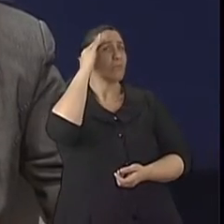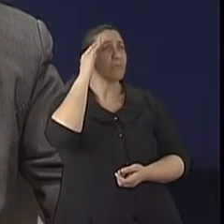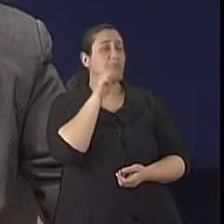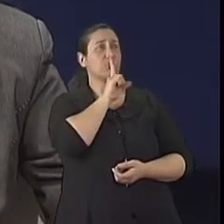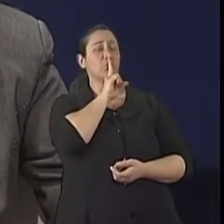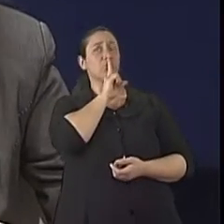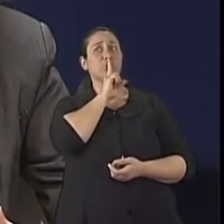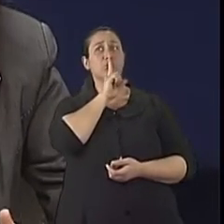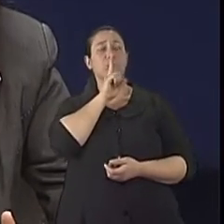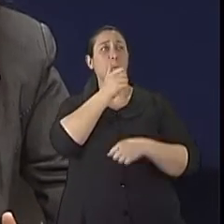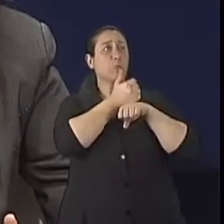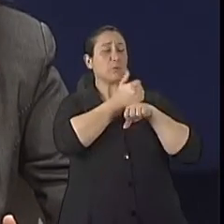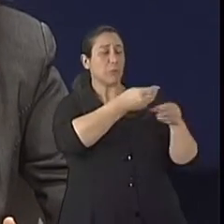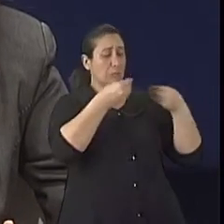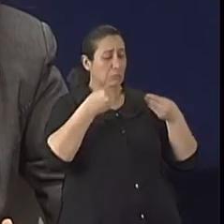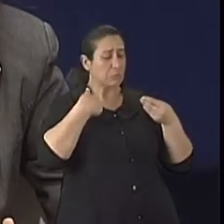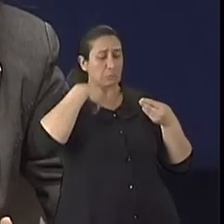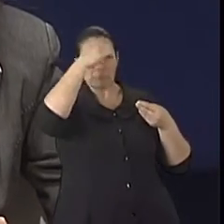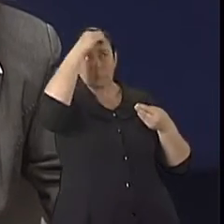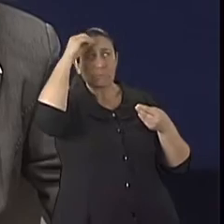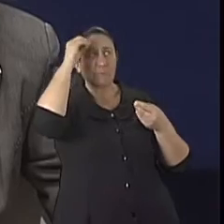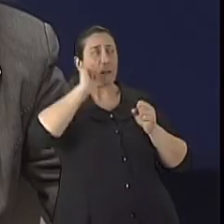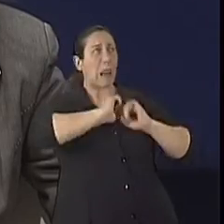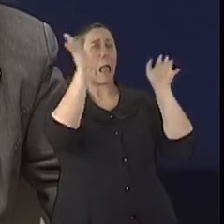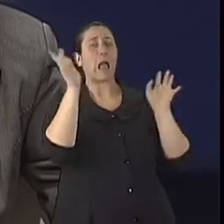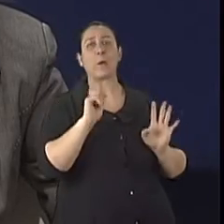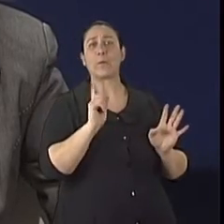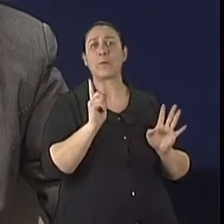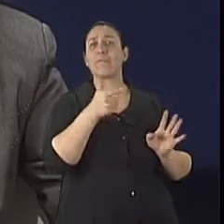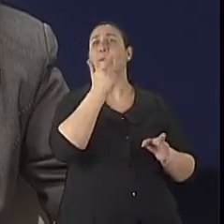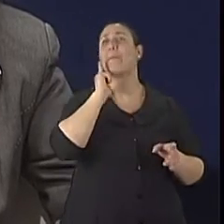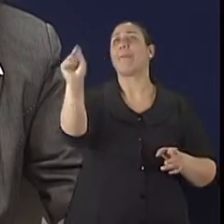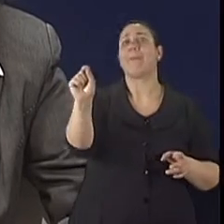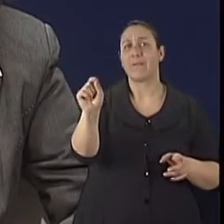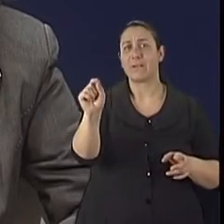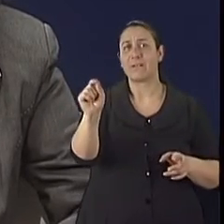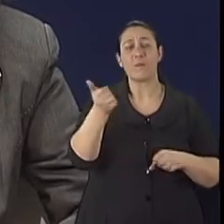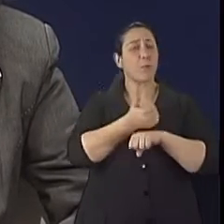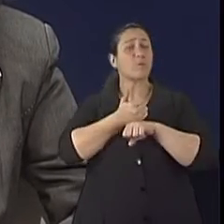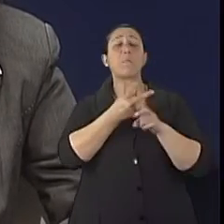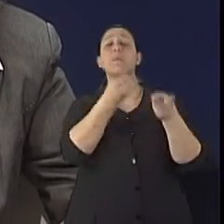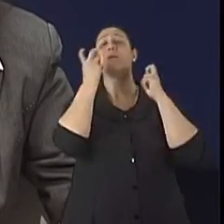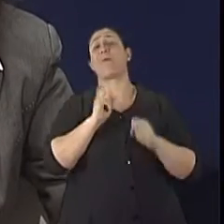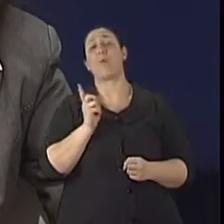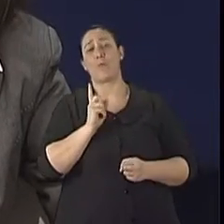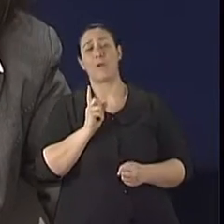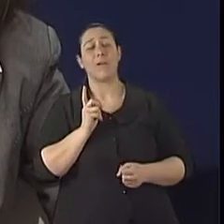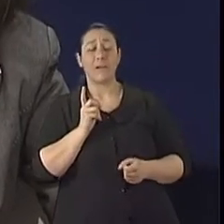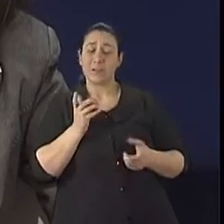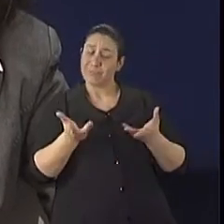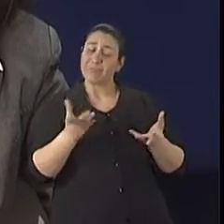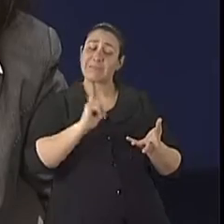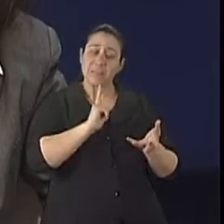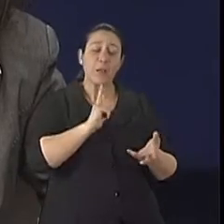que o profissional fez, toda uma orientação detalhada, mas esse paciente não compreendeu e o profissional não conseguiu identificar essa situação. E existe também